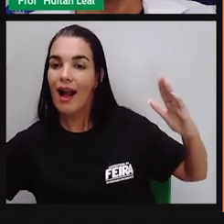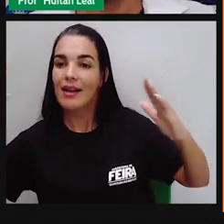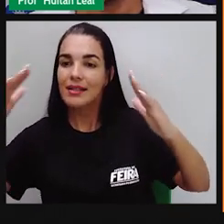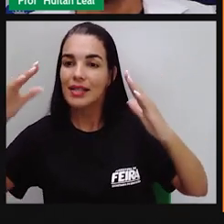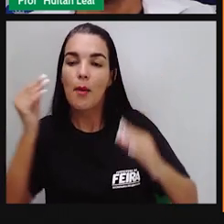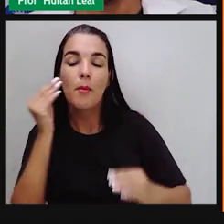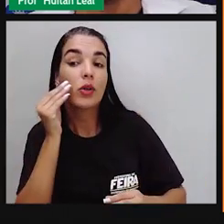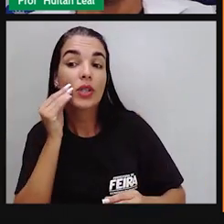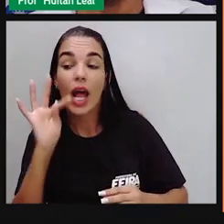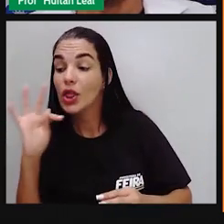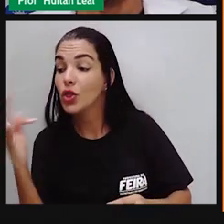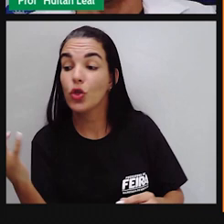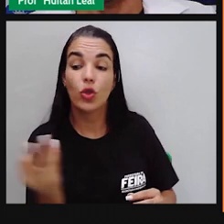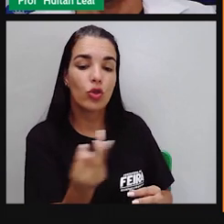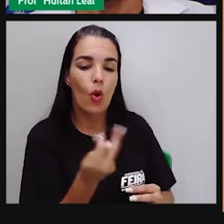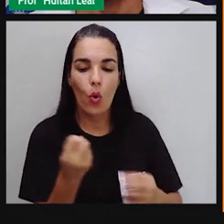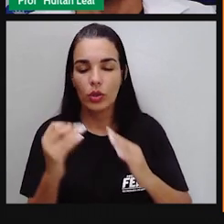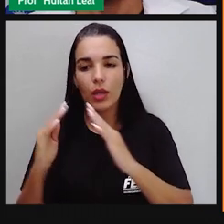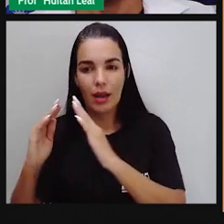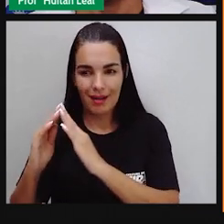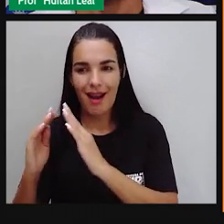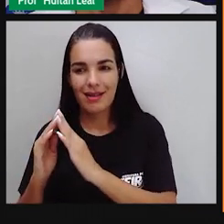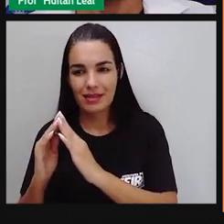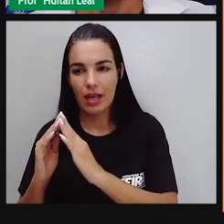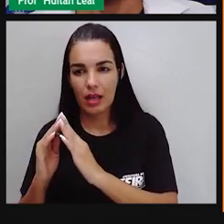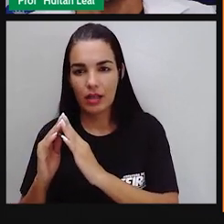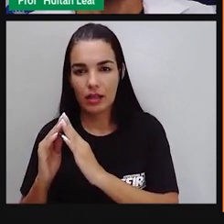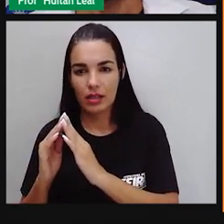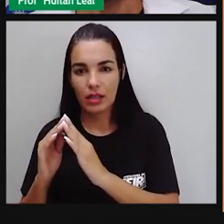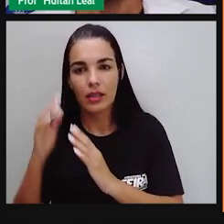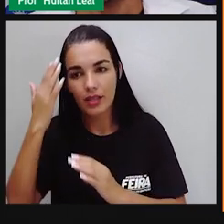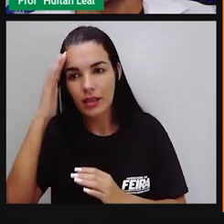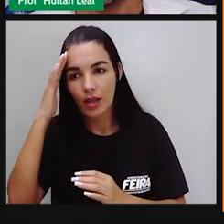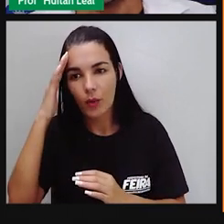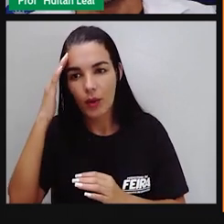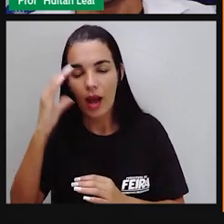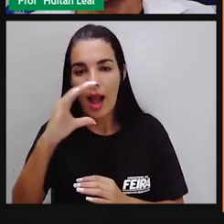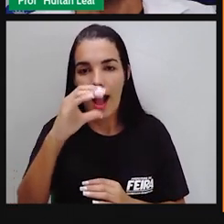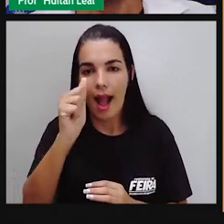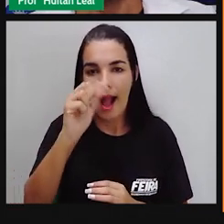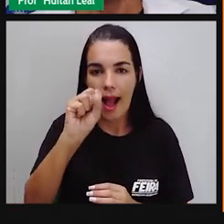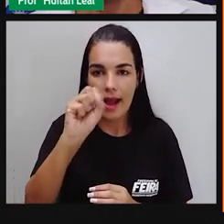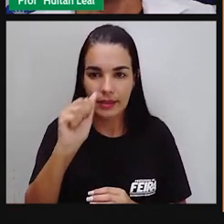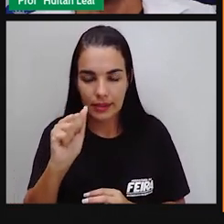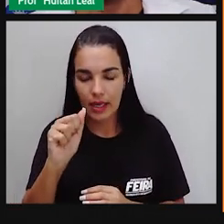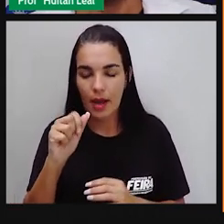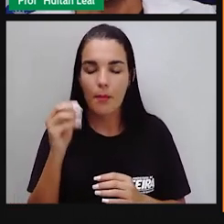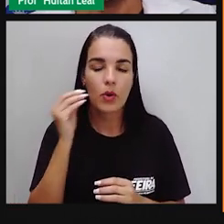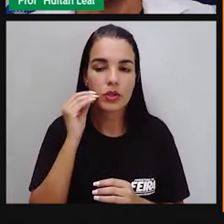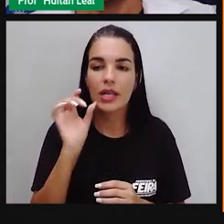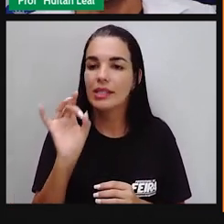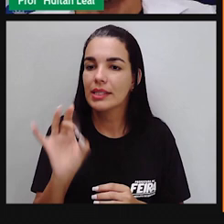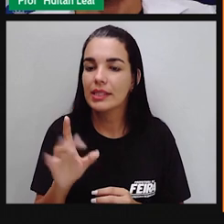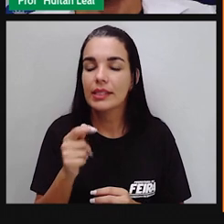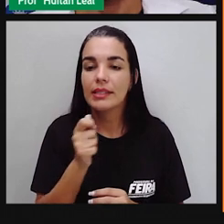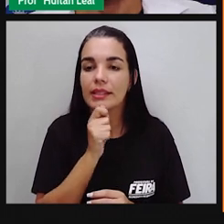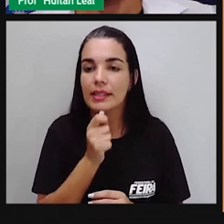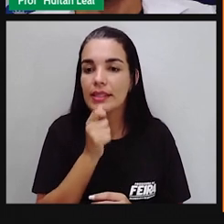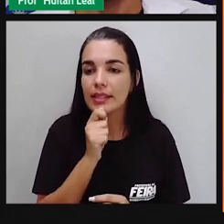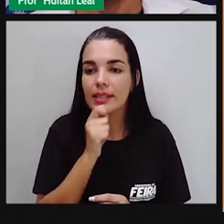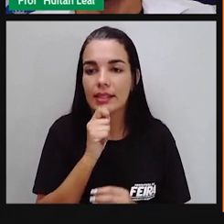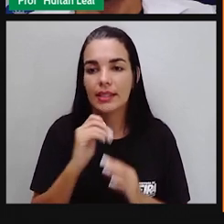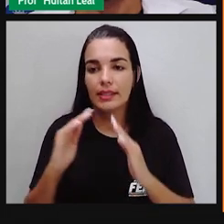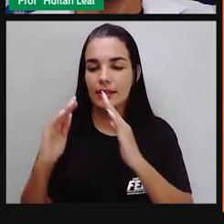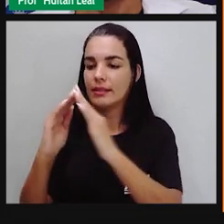toda a casa. Os sem teto, ou seja, os sem casa, os sem moradia. Estão